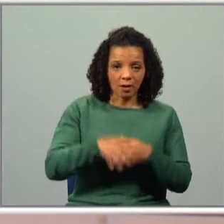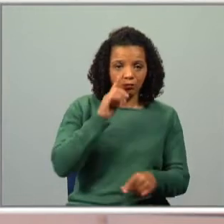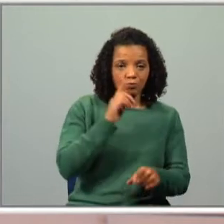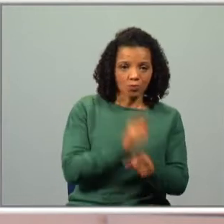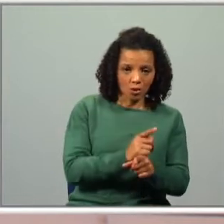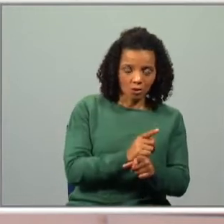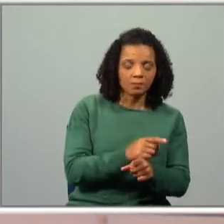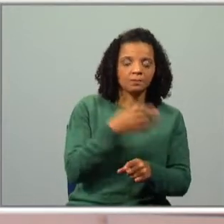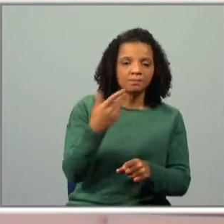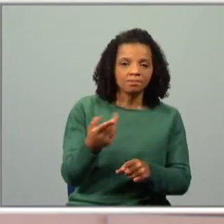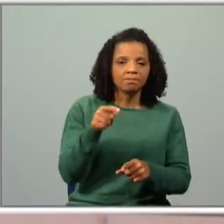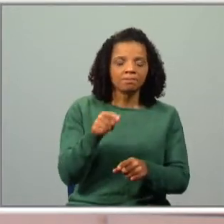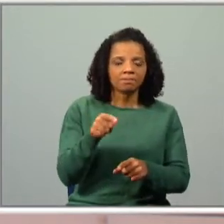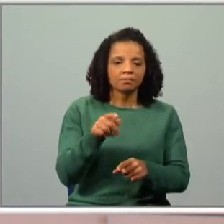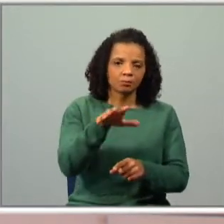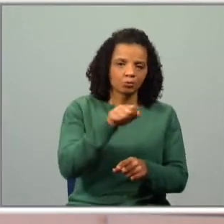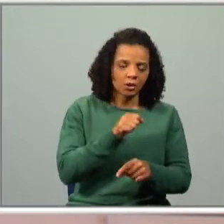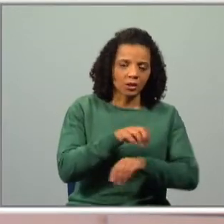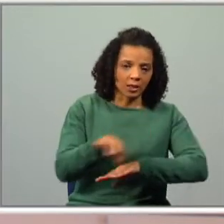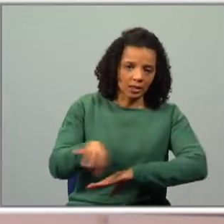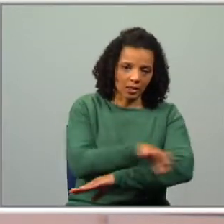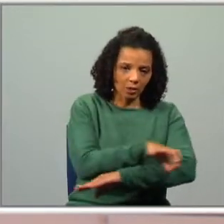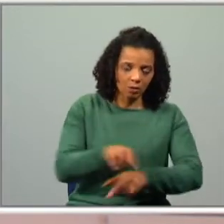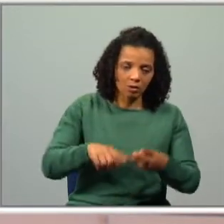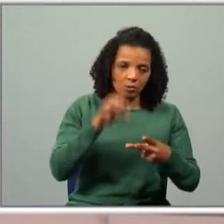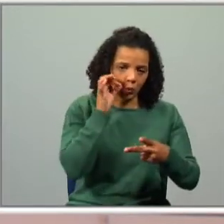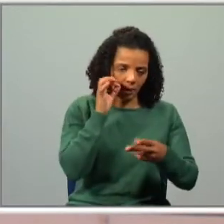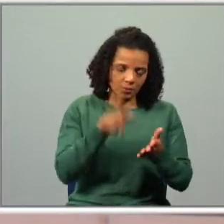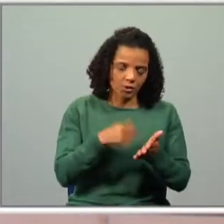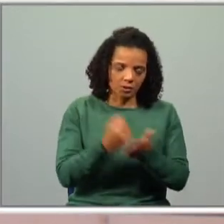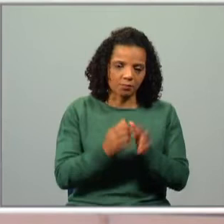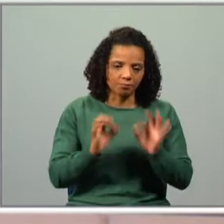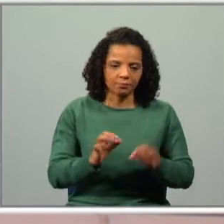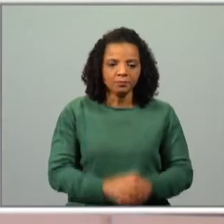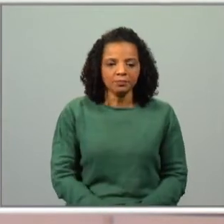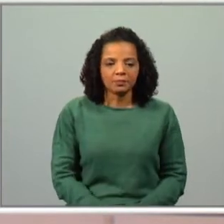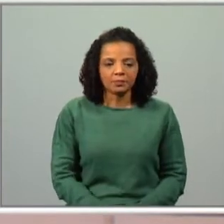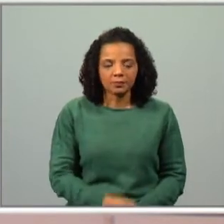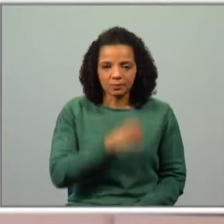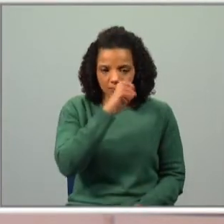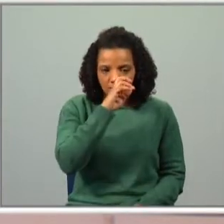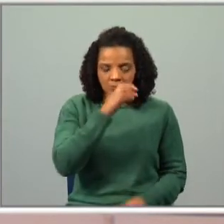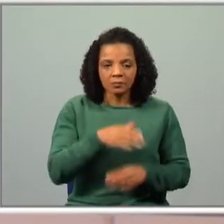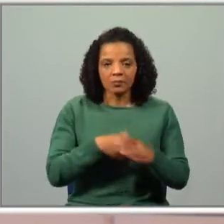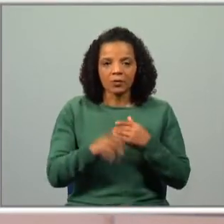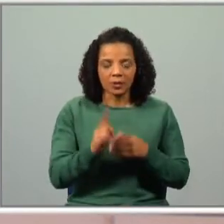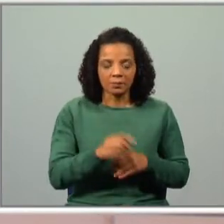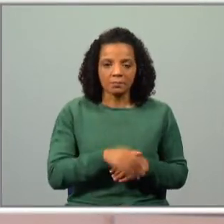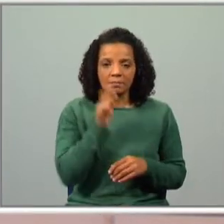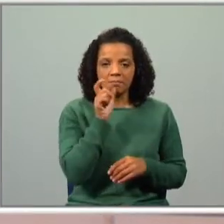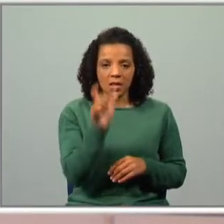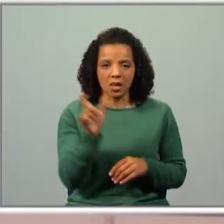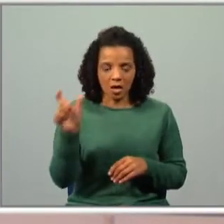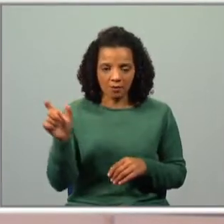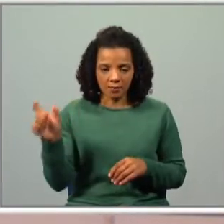tempo que nós, que tenhas a régua, claro, e o lápis sempre a postos. E vamos ligar as palavras que